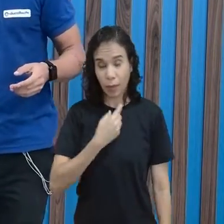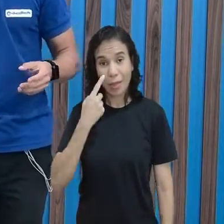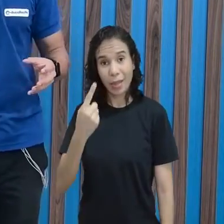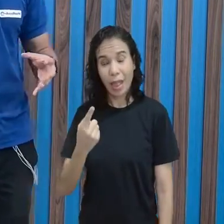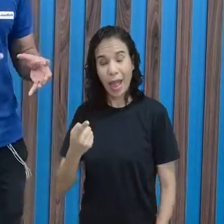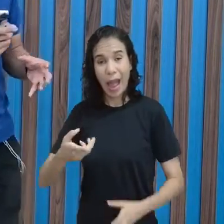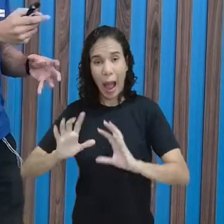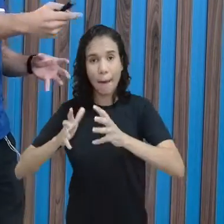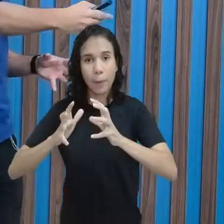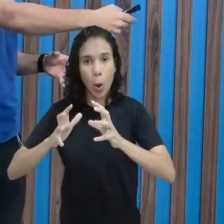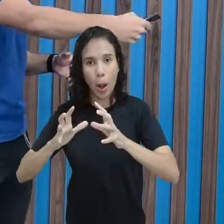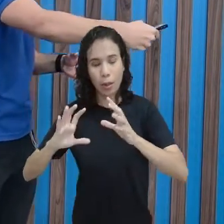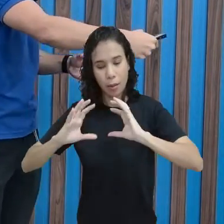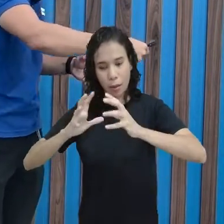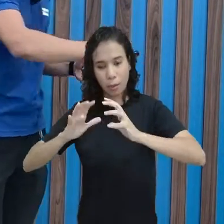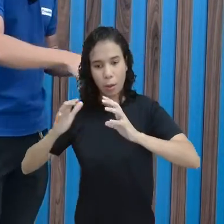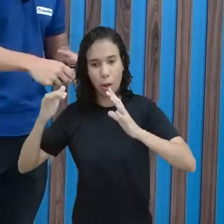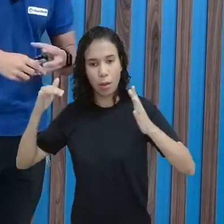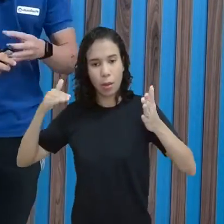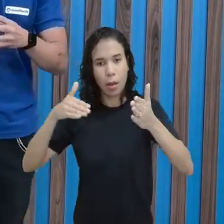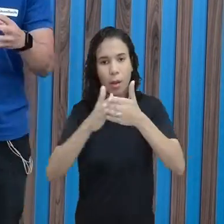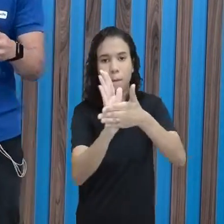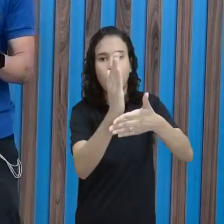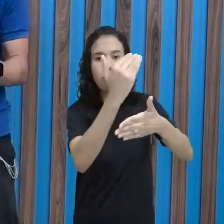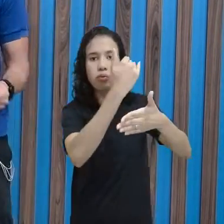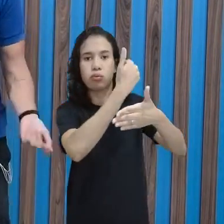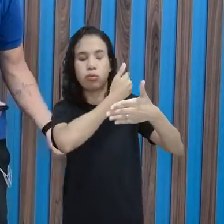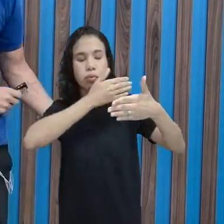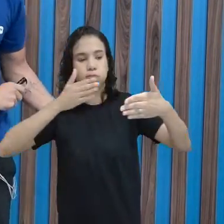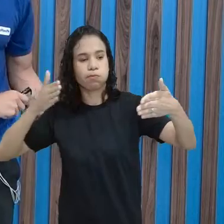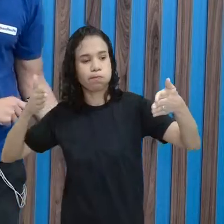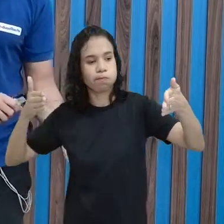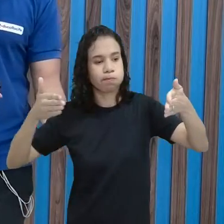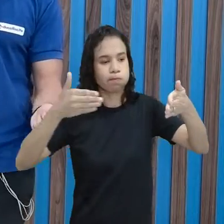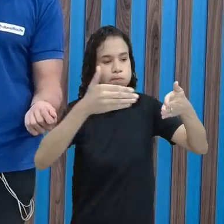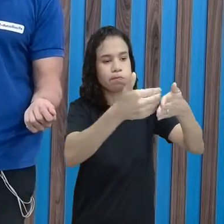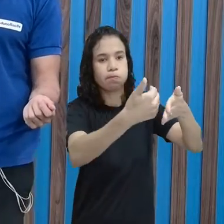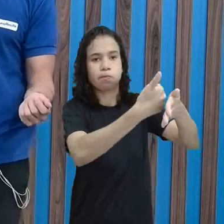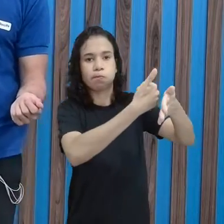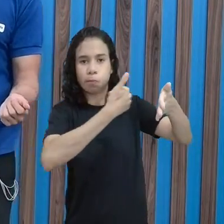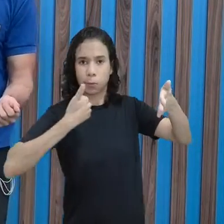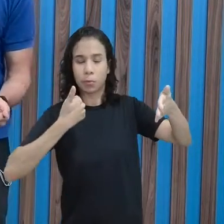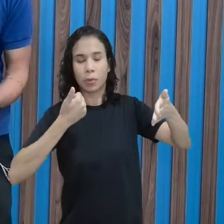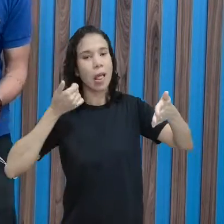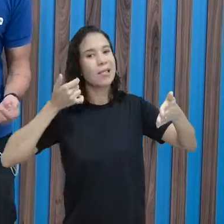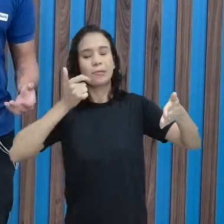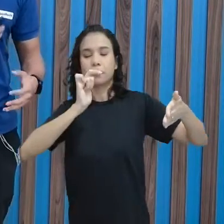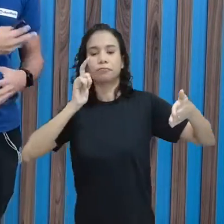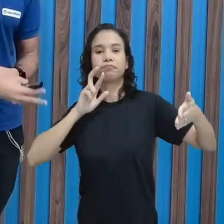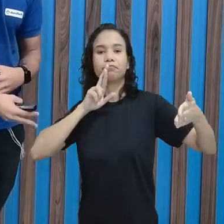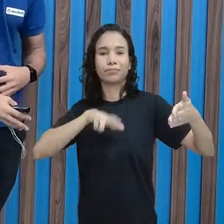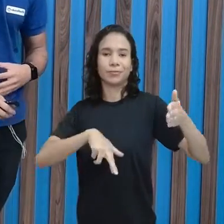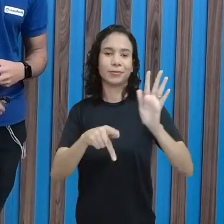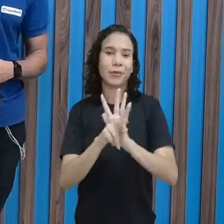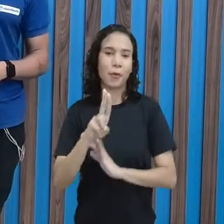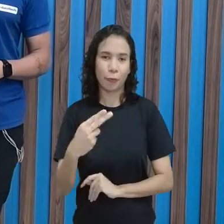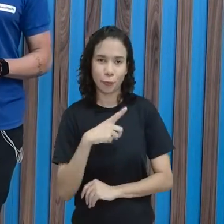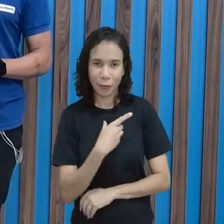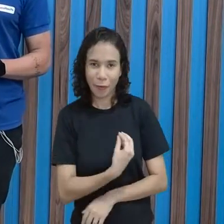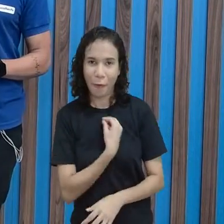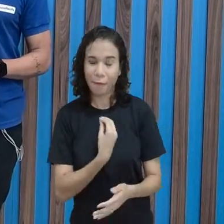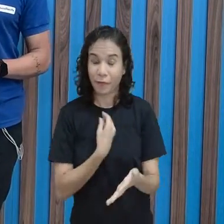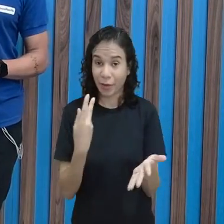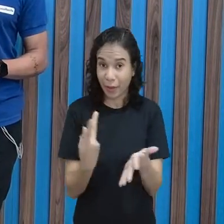bola e que ela volte pro adversário, de uma forma que ele não consiga rebater essa bola de volta, né? Ou cometa alguma